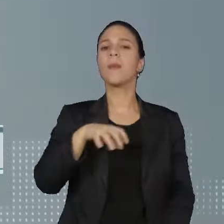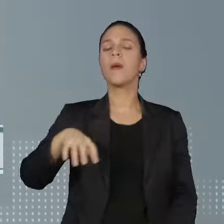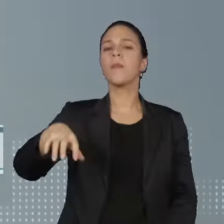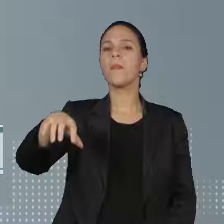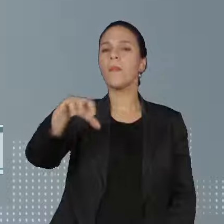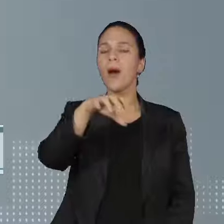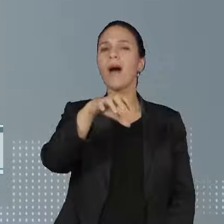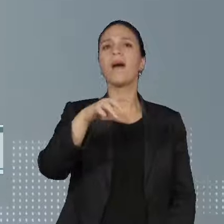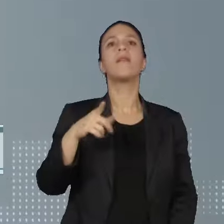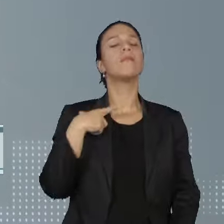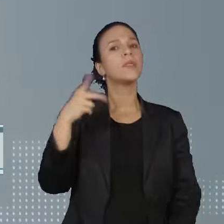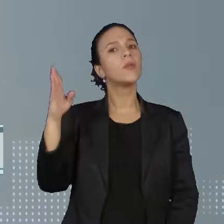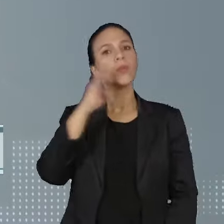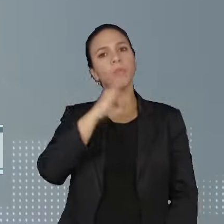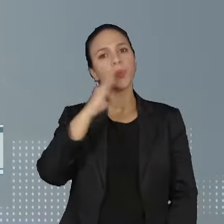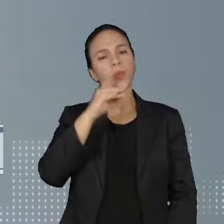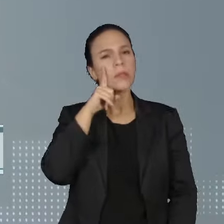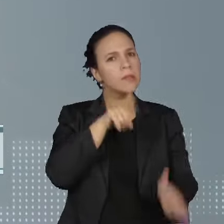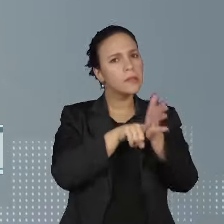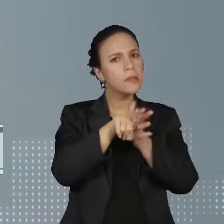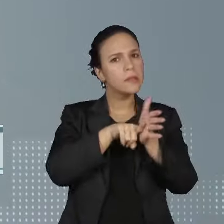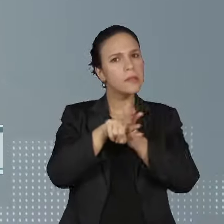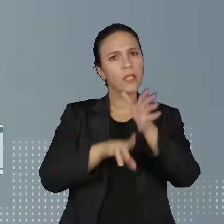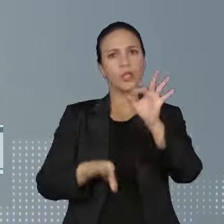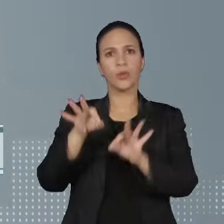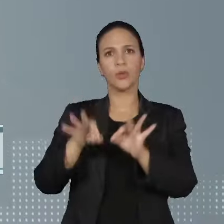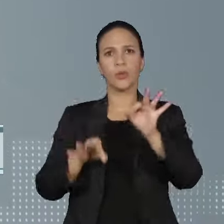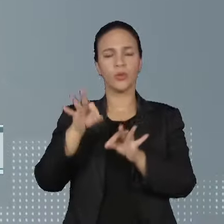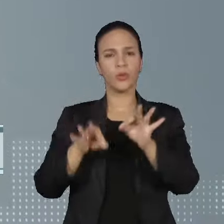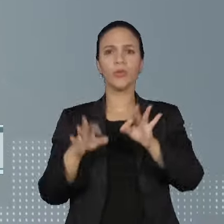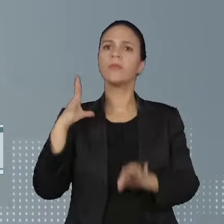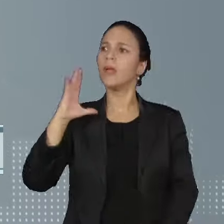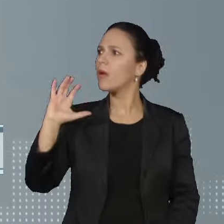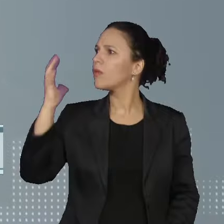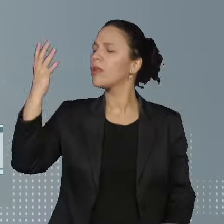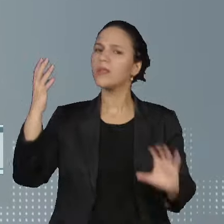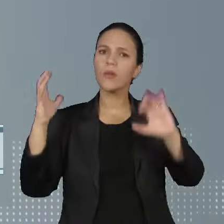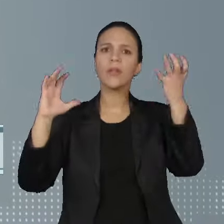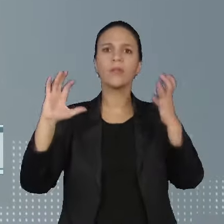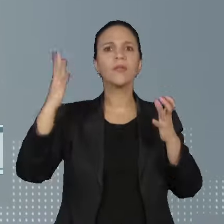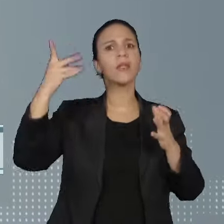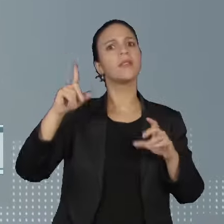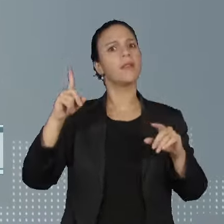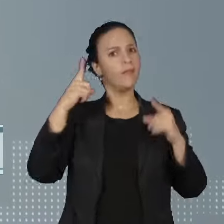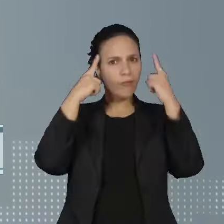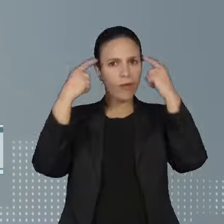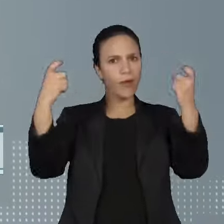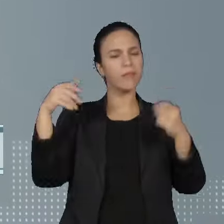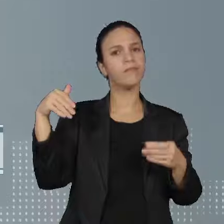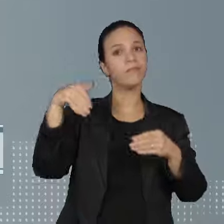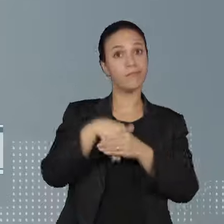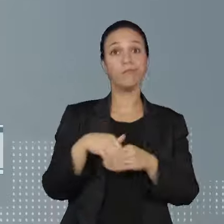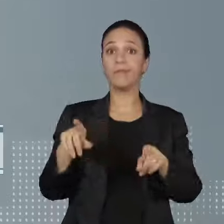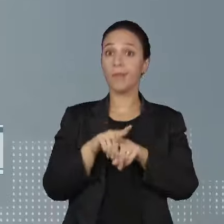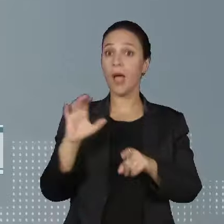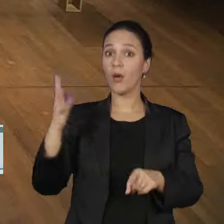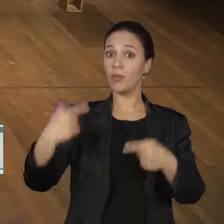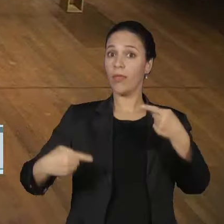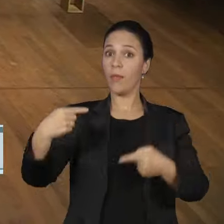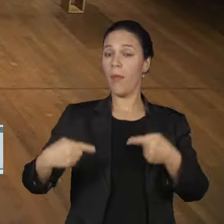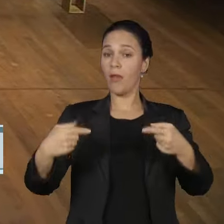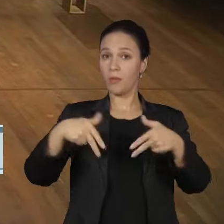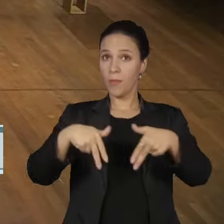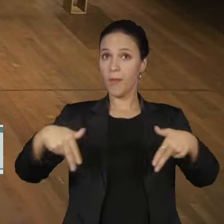prioridade e rapidez na investigação e julgamento dos casos de violência eleitoral. Eles aconteceram, inclusive, em debates.